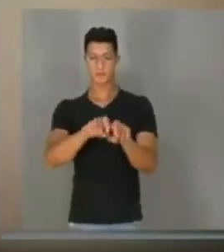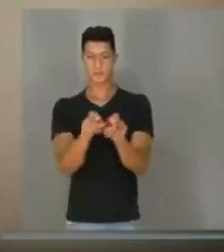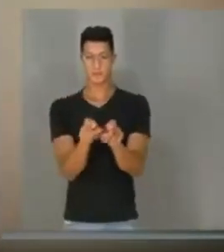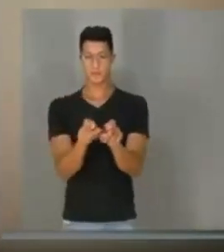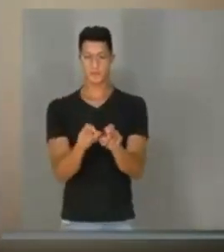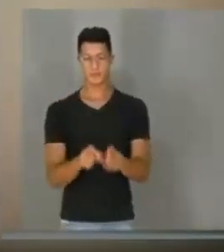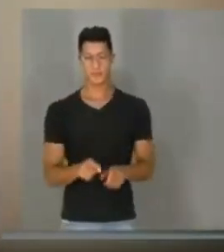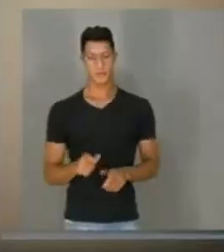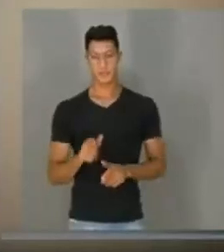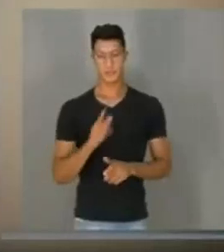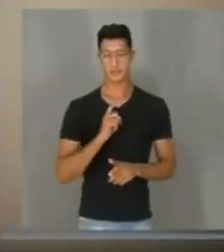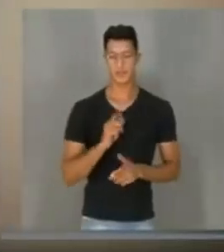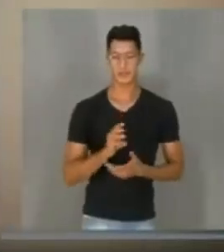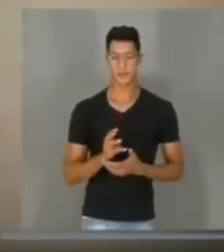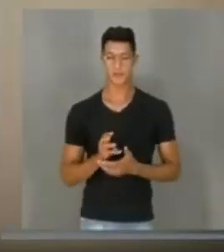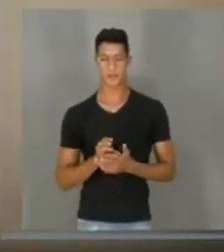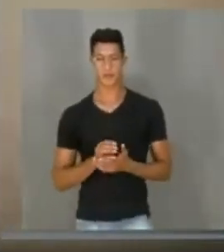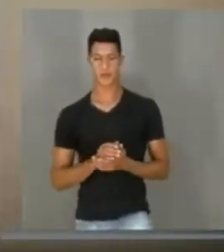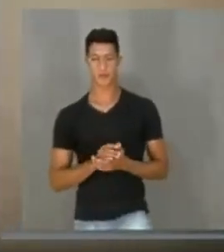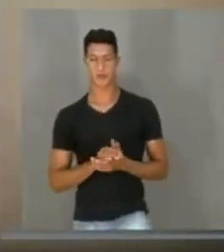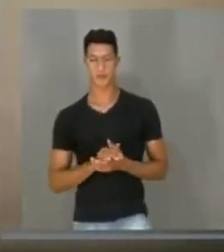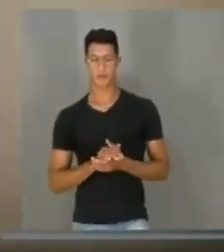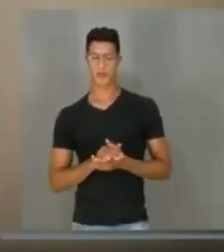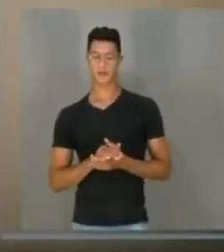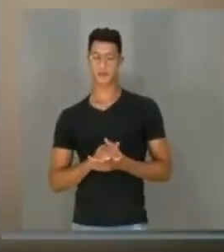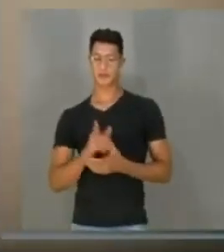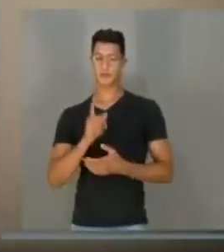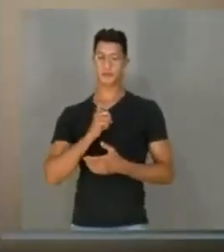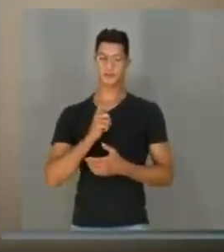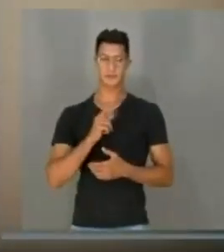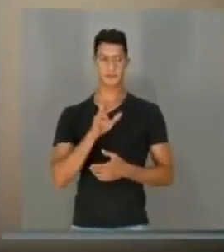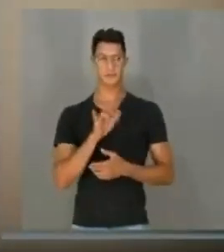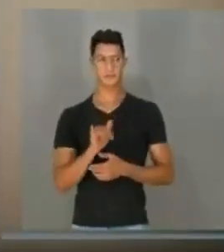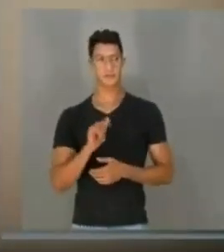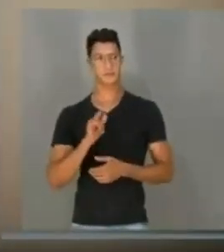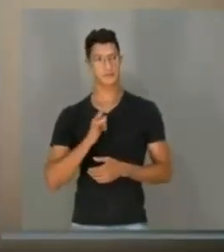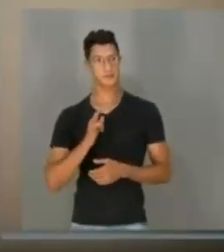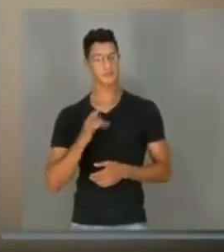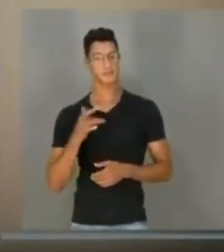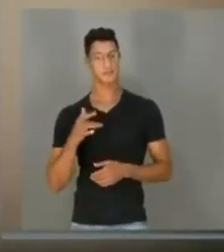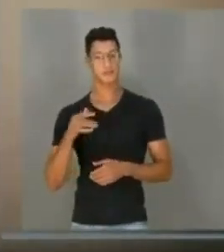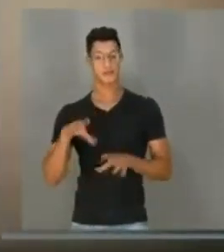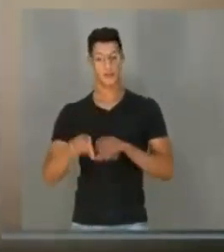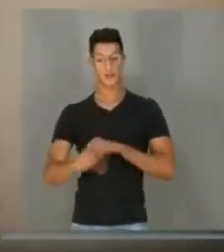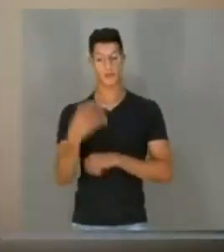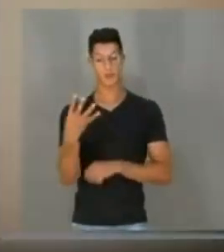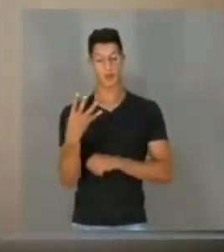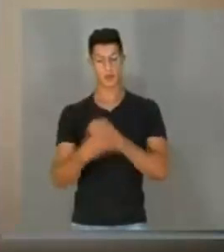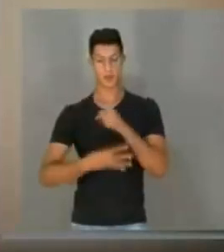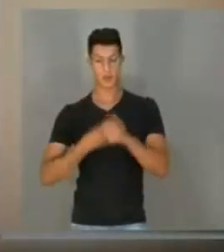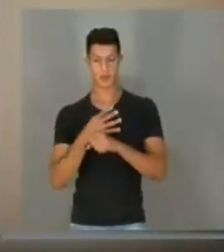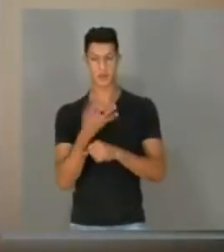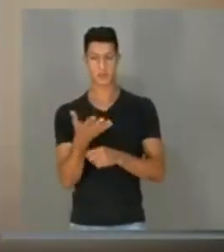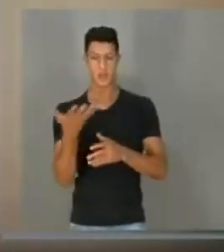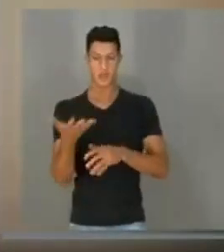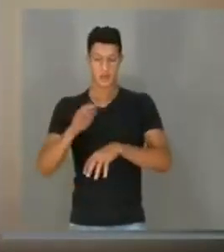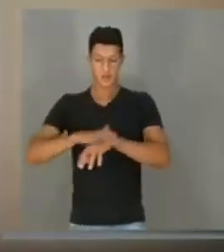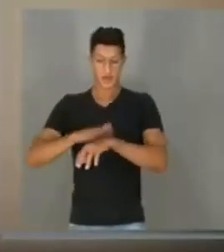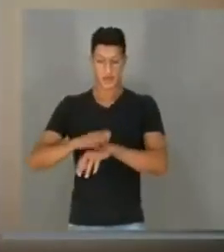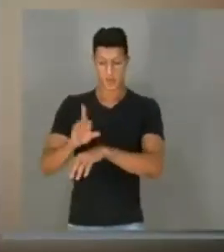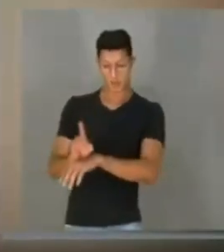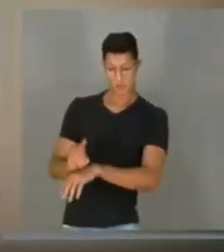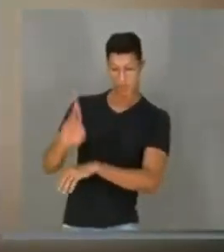acupunturista trabalhando com eles. A formação aqui são de 4 anos, e se você quer fazer um